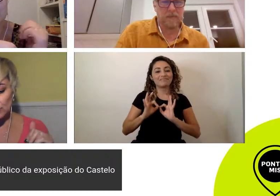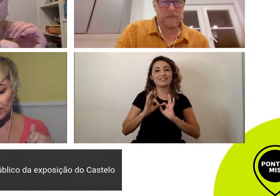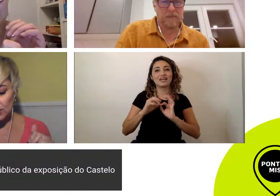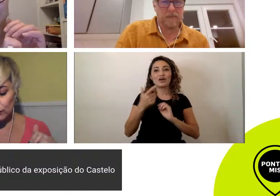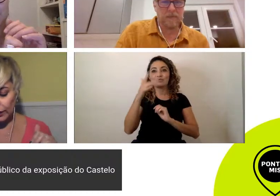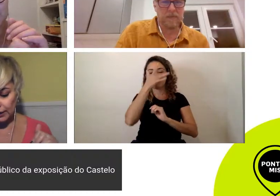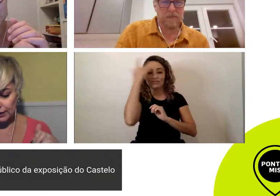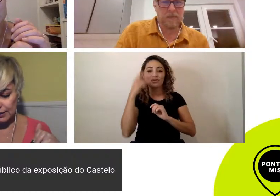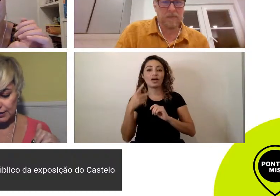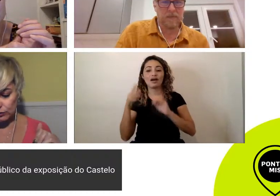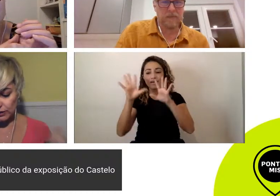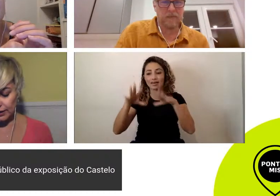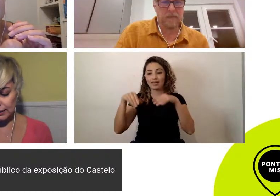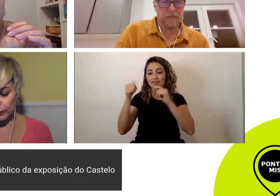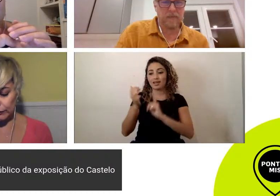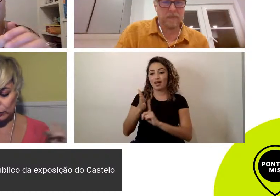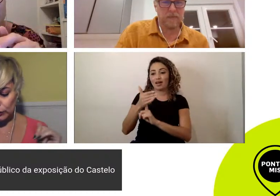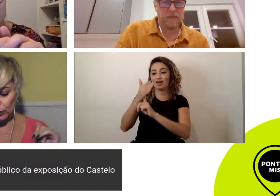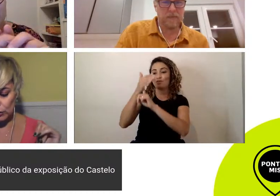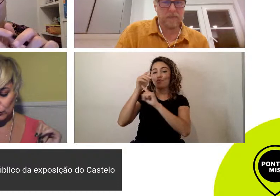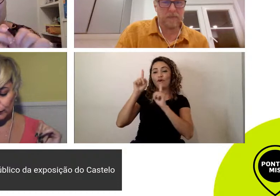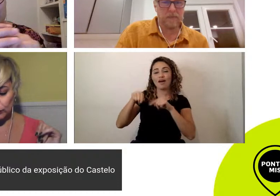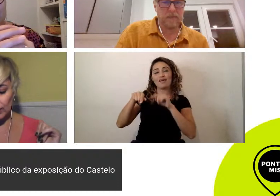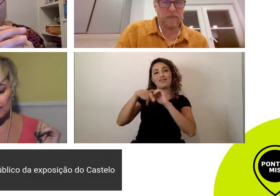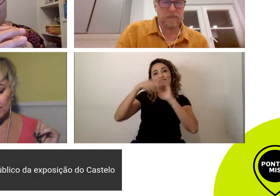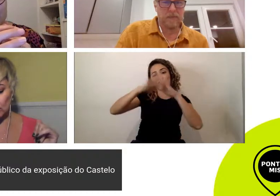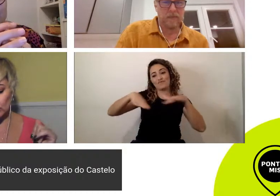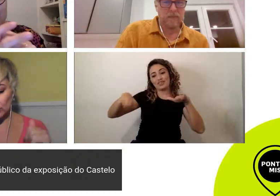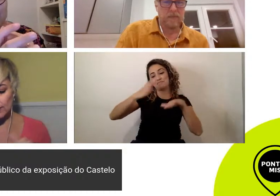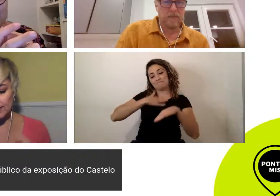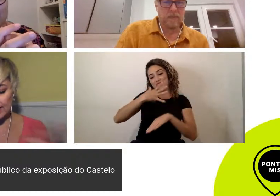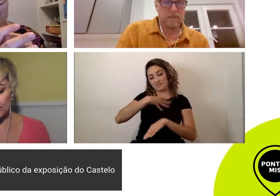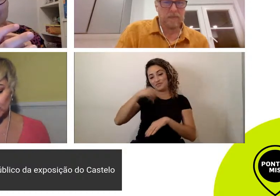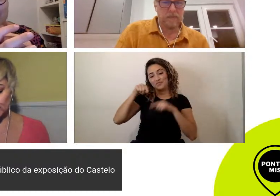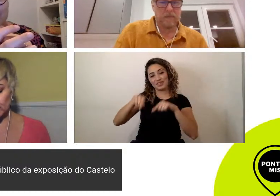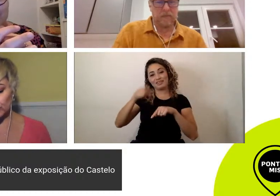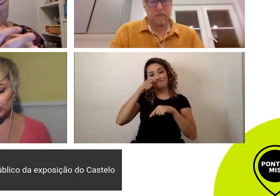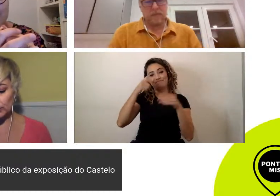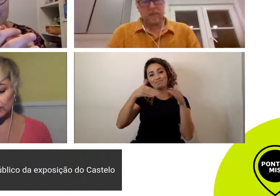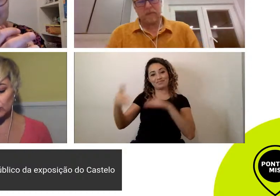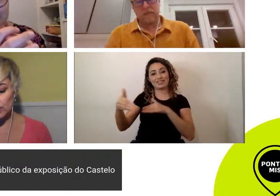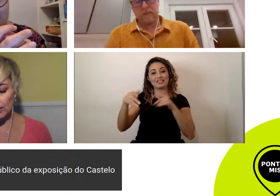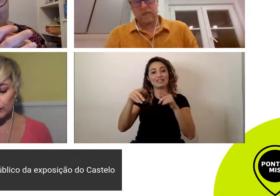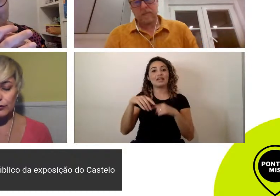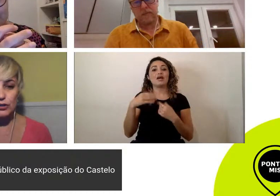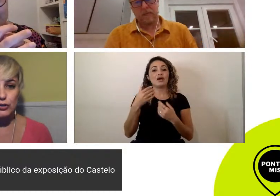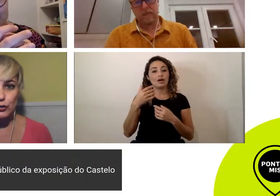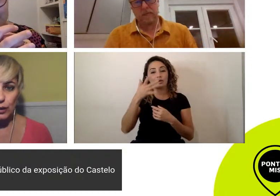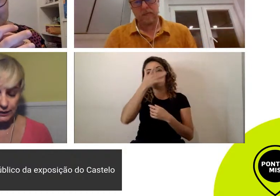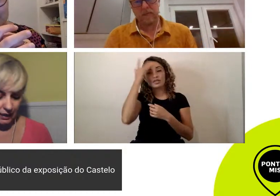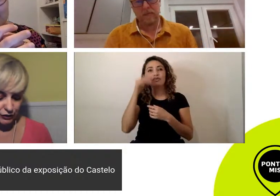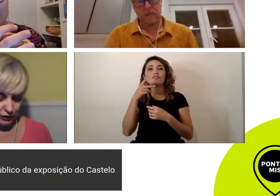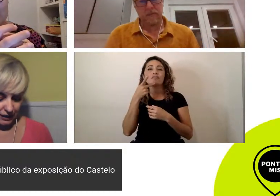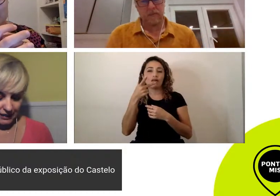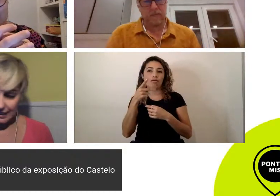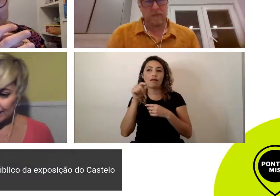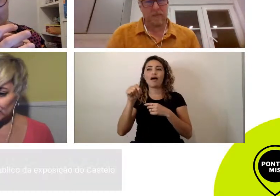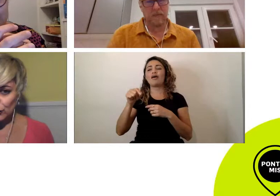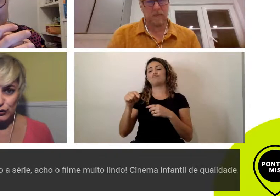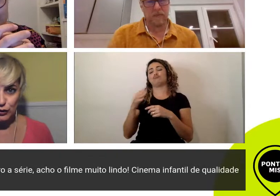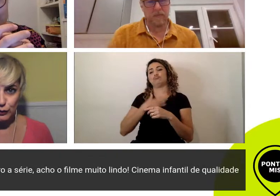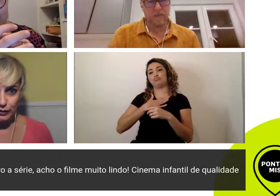das minhas filhas e o André também falou sou filho do Castelo adoro a série acho o filme muito lindo do cinema infantil de qualidade